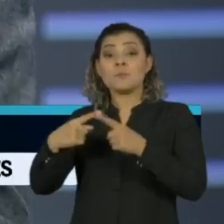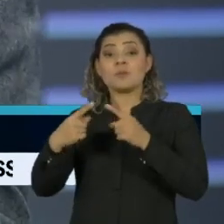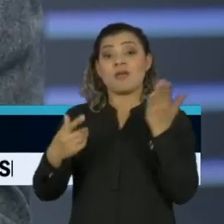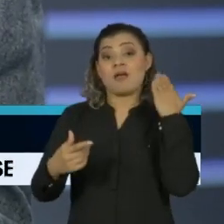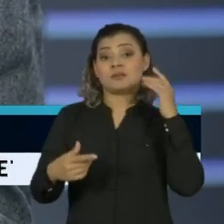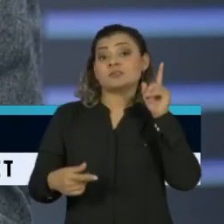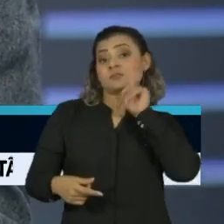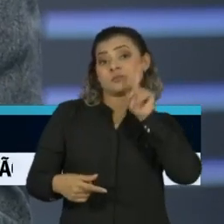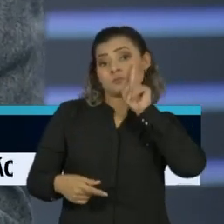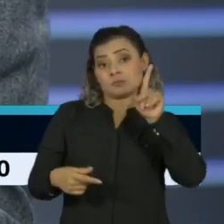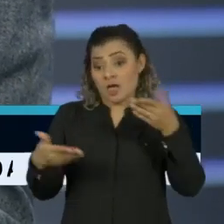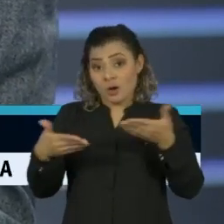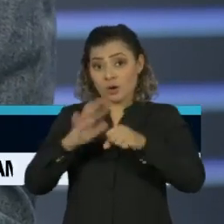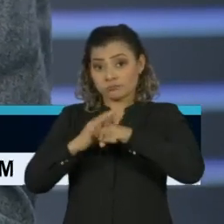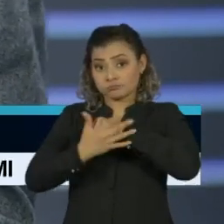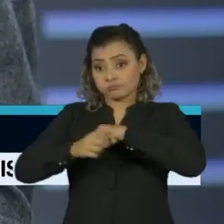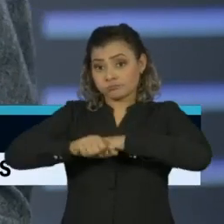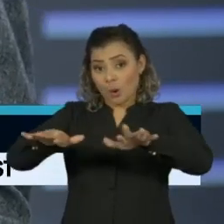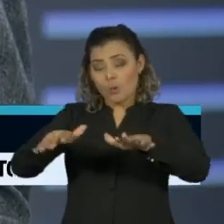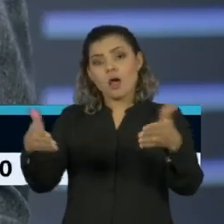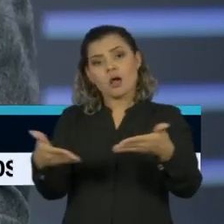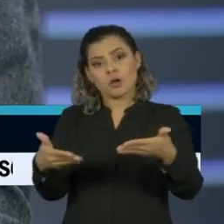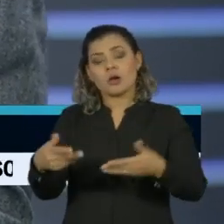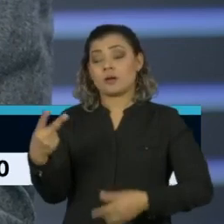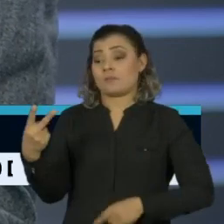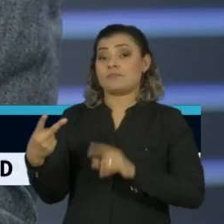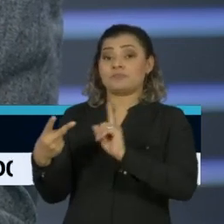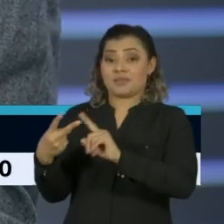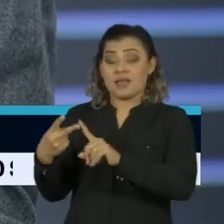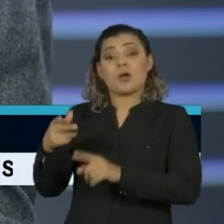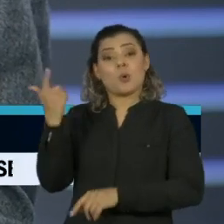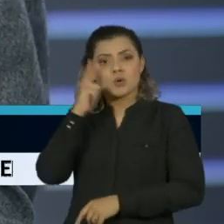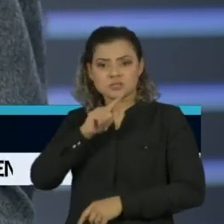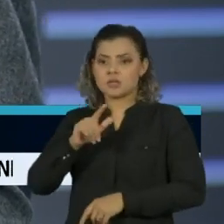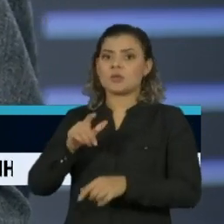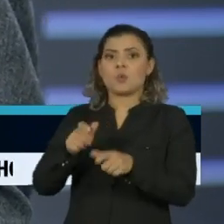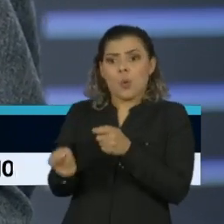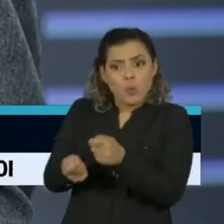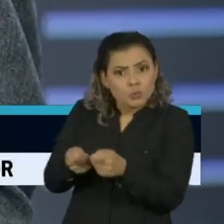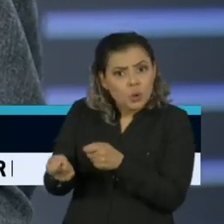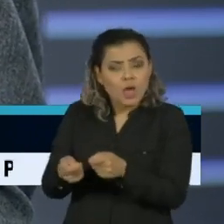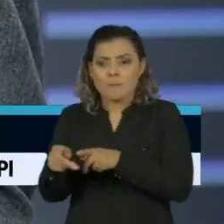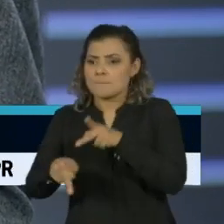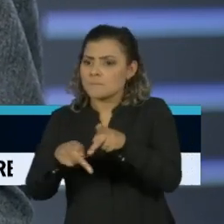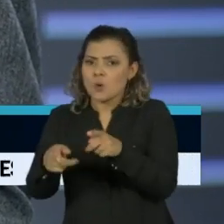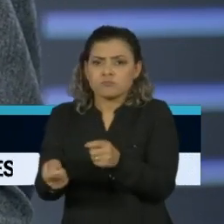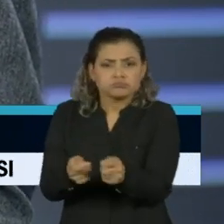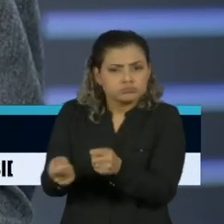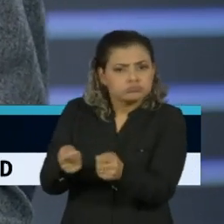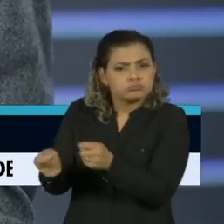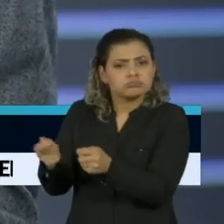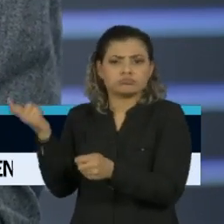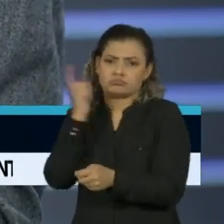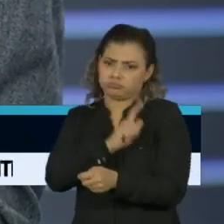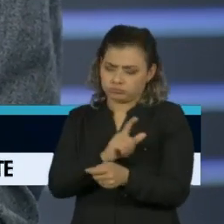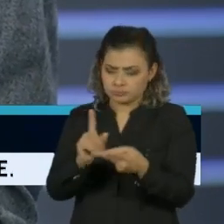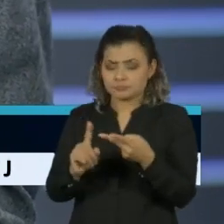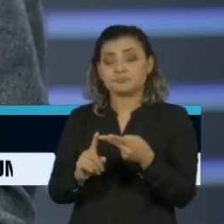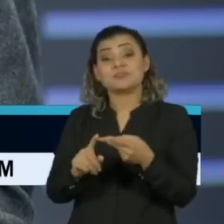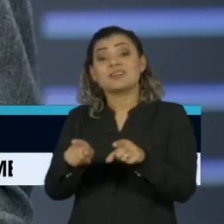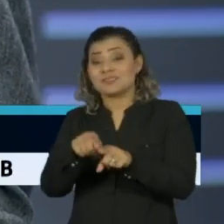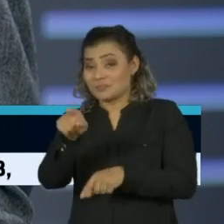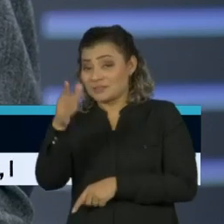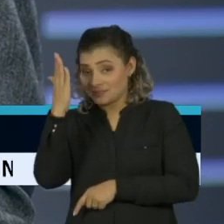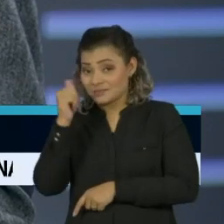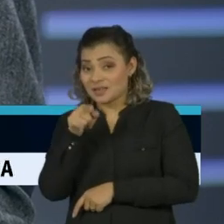Com essa epidemia, tendo ela entrado primeiro, tendo um regime que controla a população com bastante sucesso, inclusive